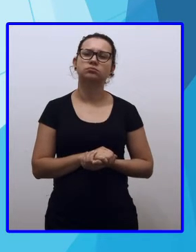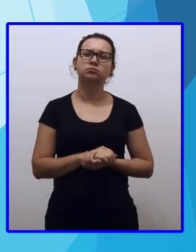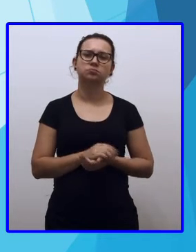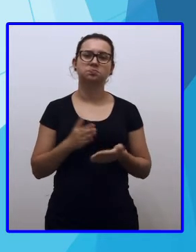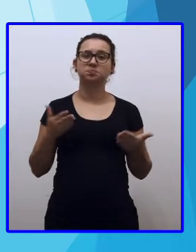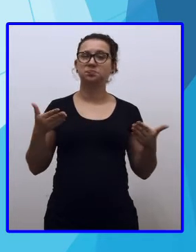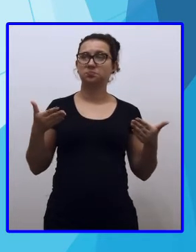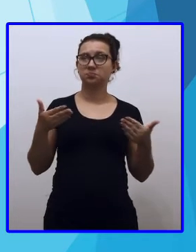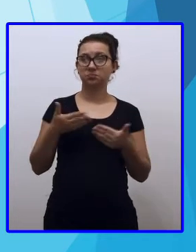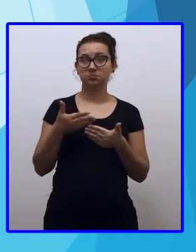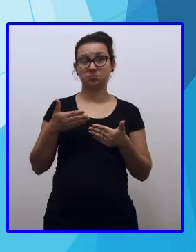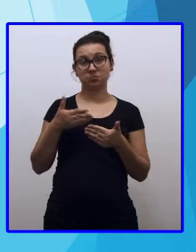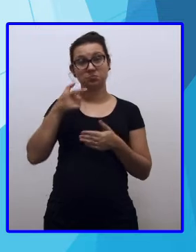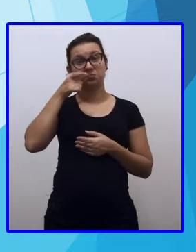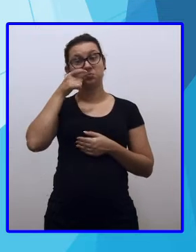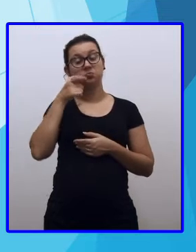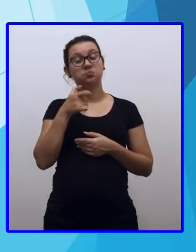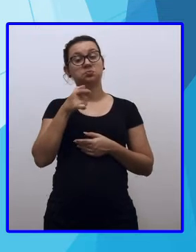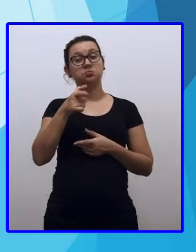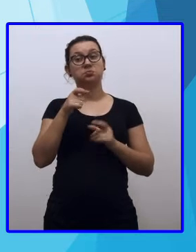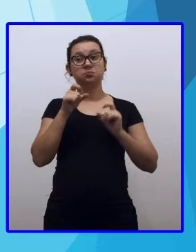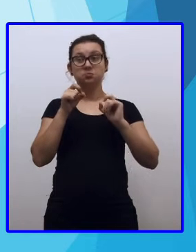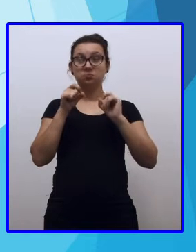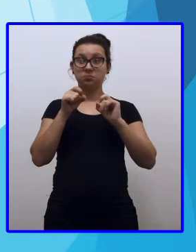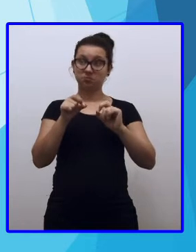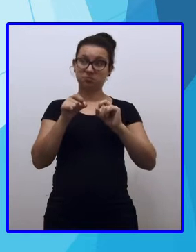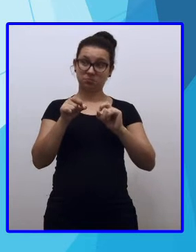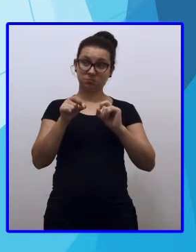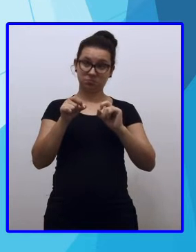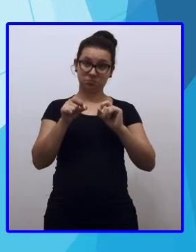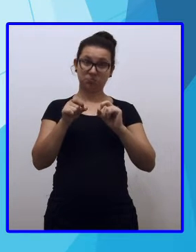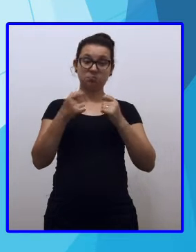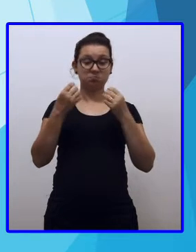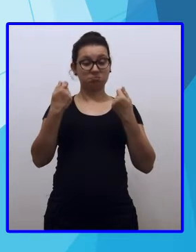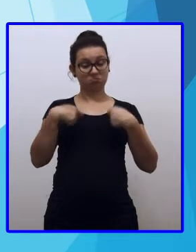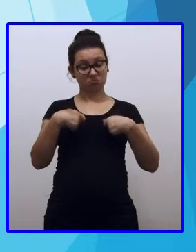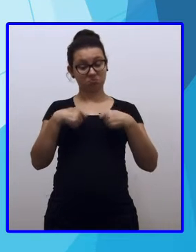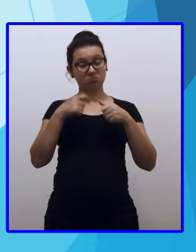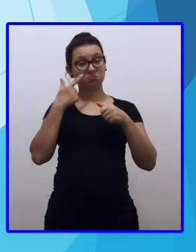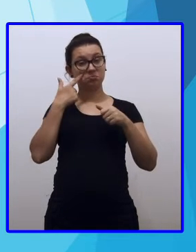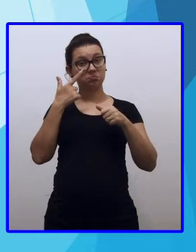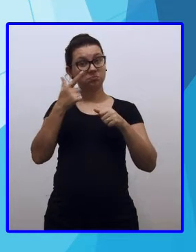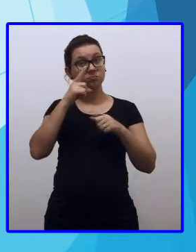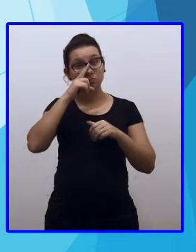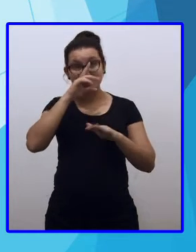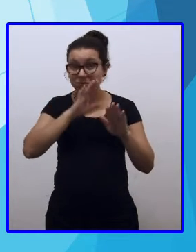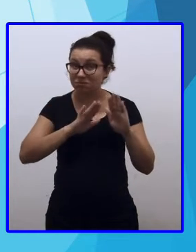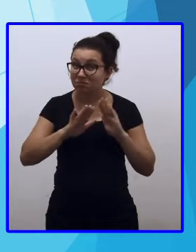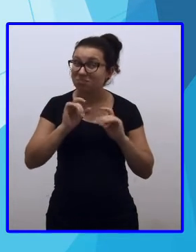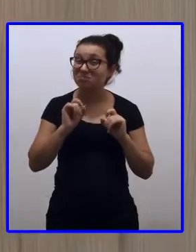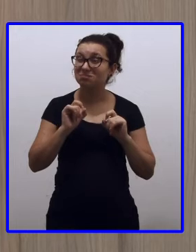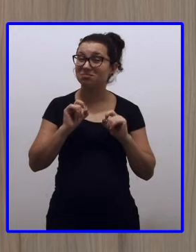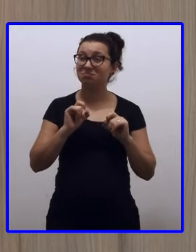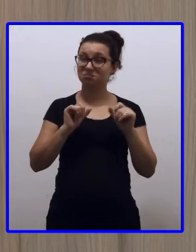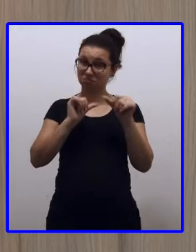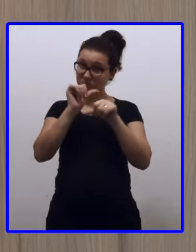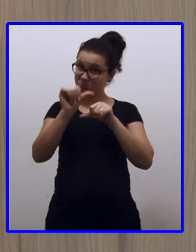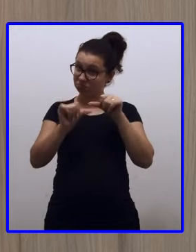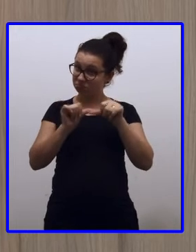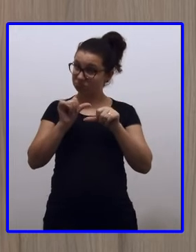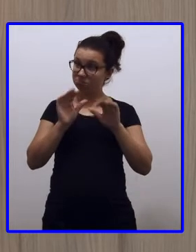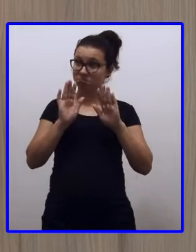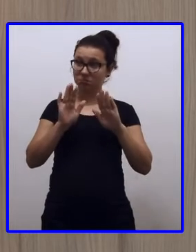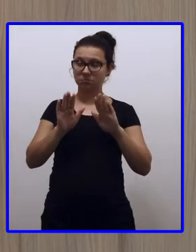Agora, o que nós vamos fazer? A fazer as ideias de agrupamento e troca. Cuidado com as trocas.